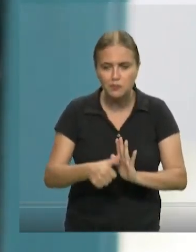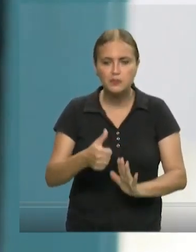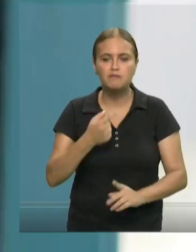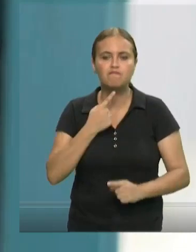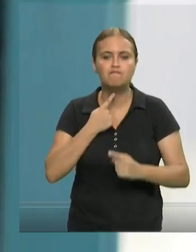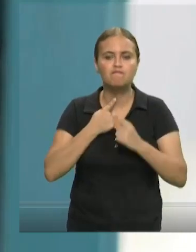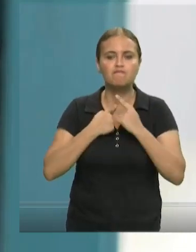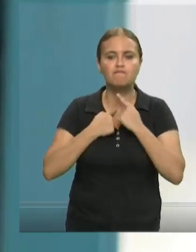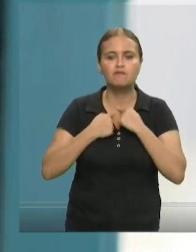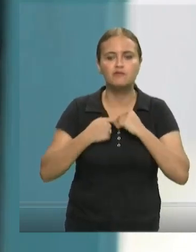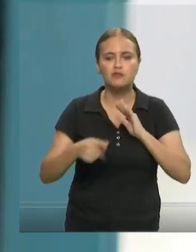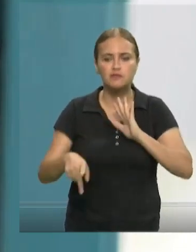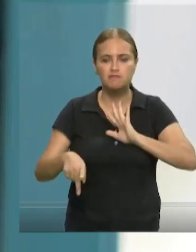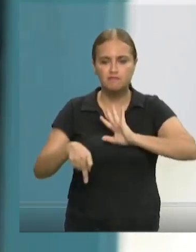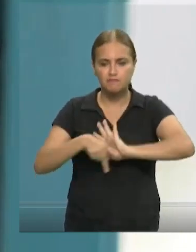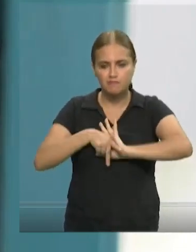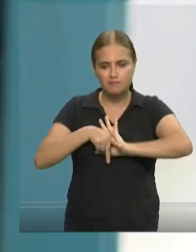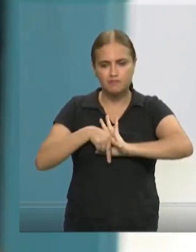pertencer.